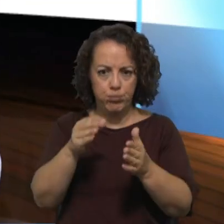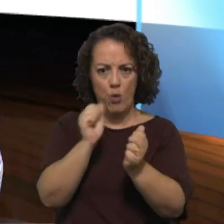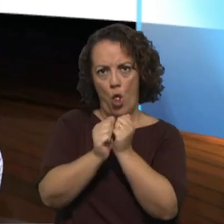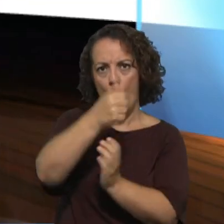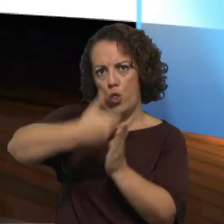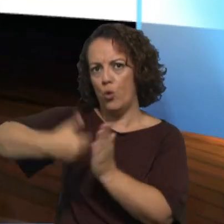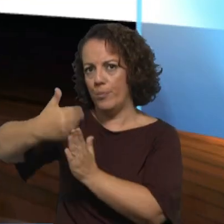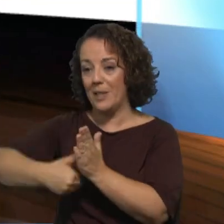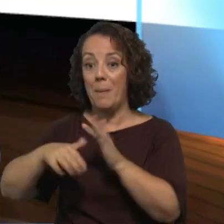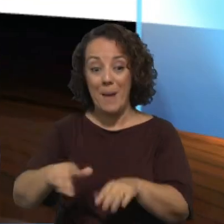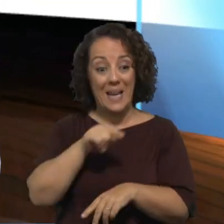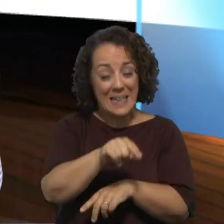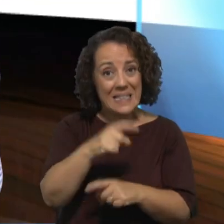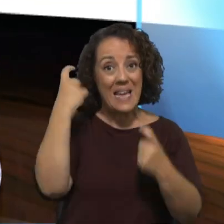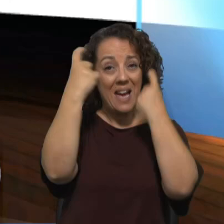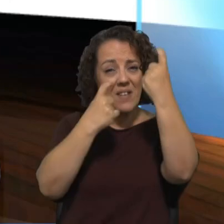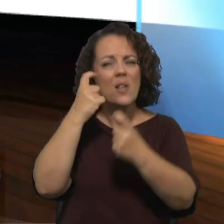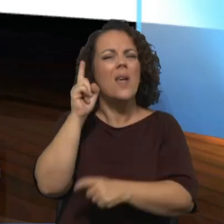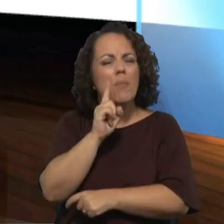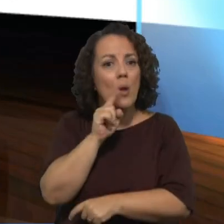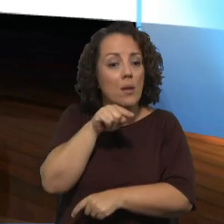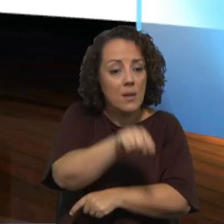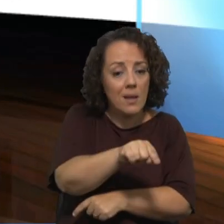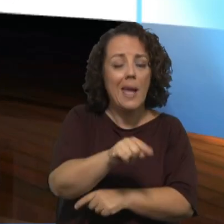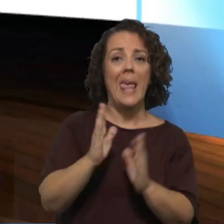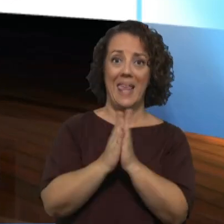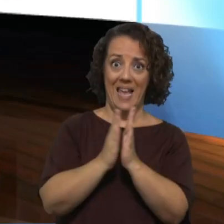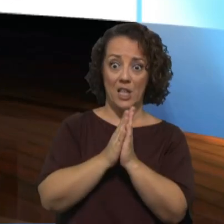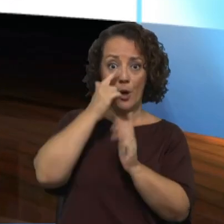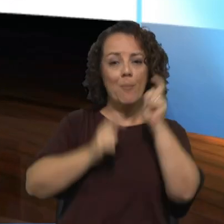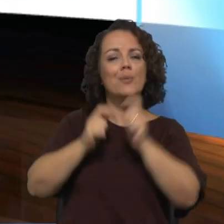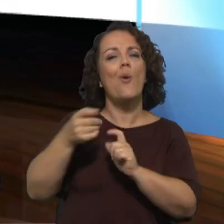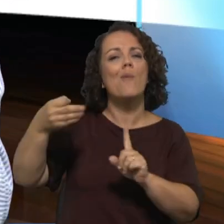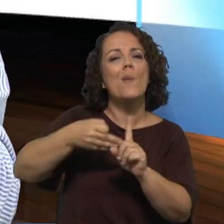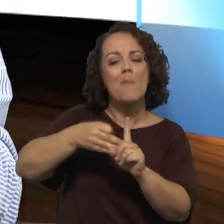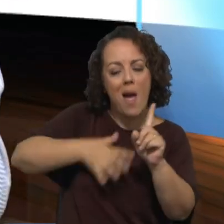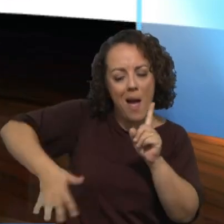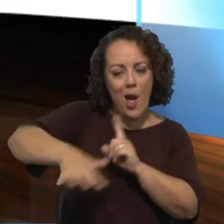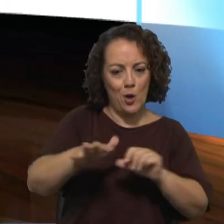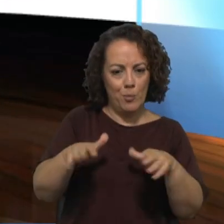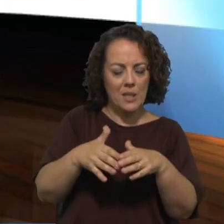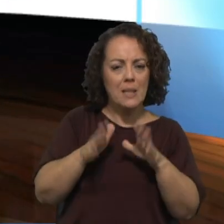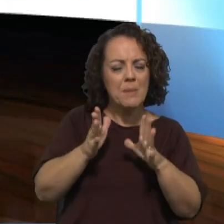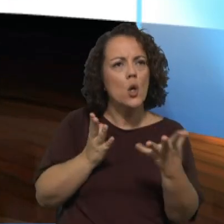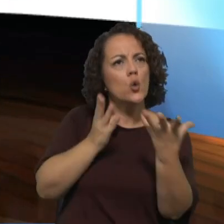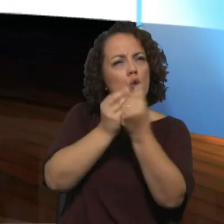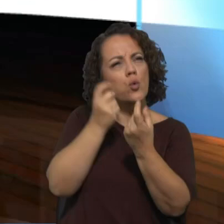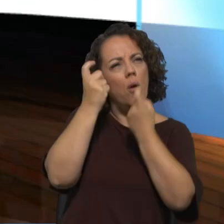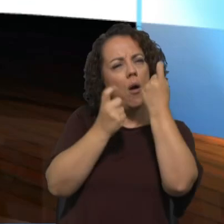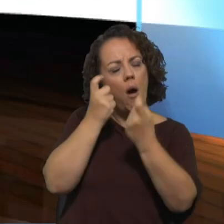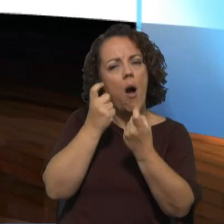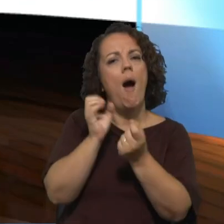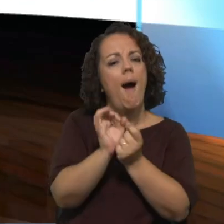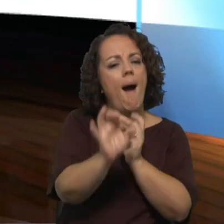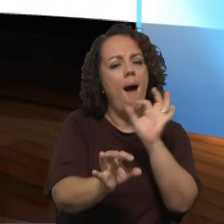esta reflexão é muito importante que a própria comunidade e a própria paróquia peguem nela e avance com essa reflexão para mudar as coisas na sua paróquia para mudar as coisas